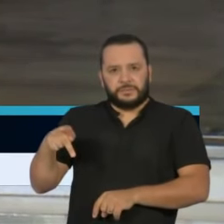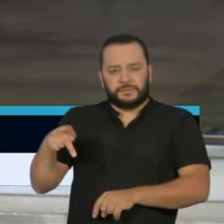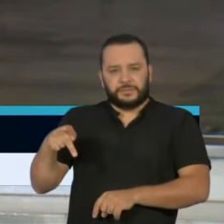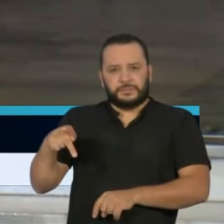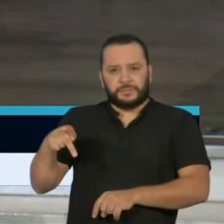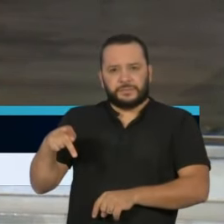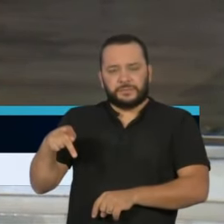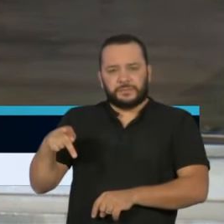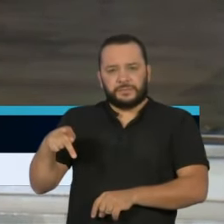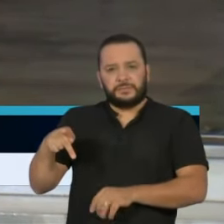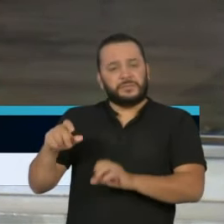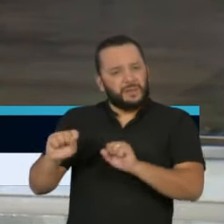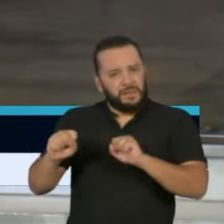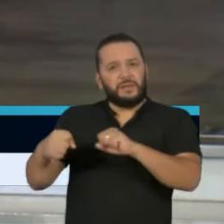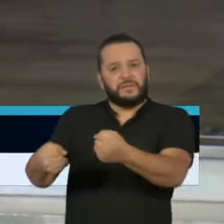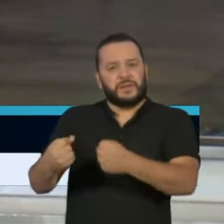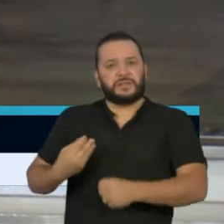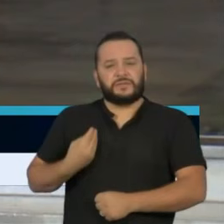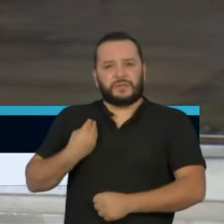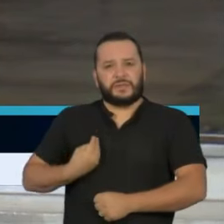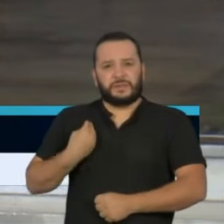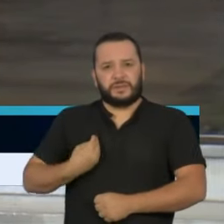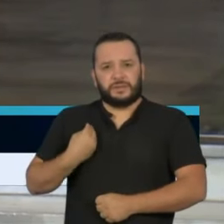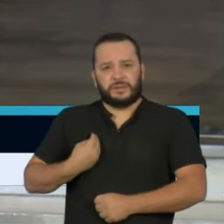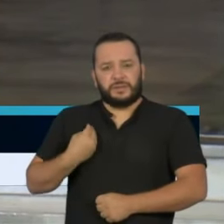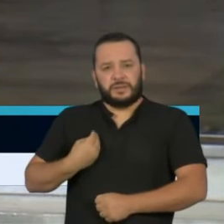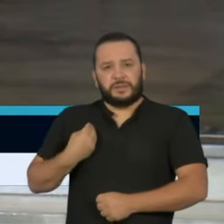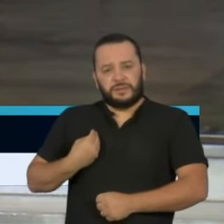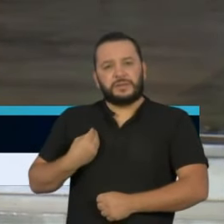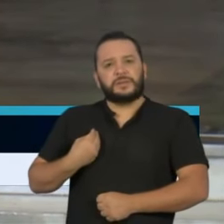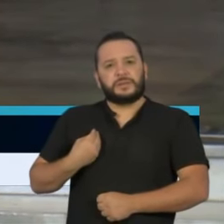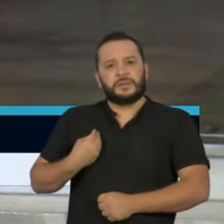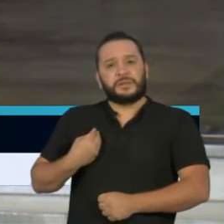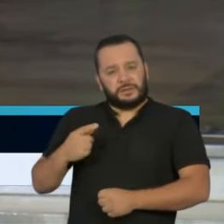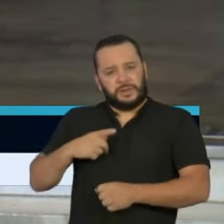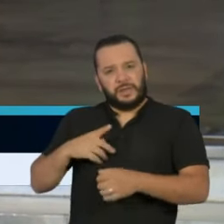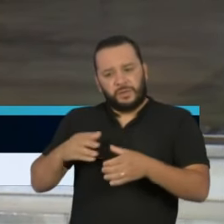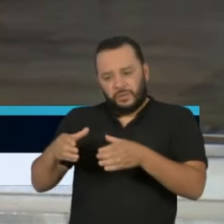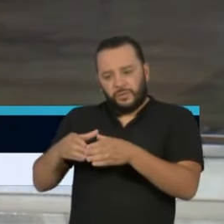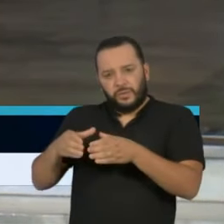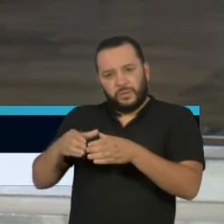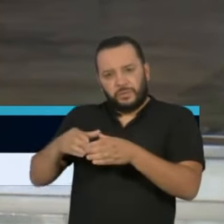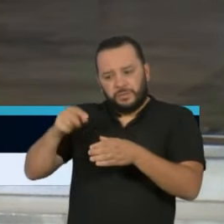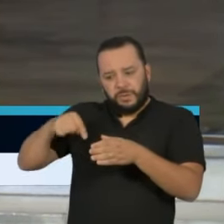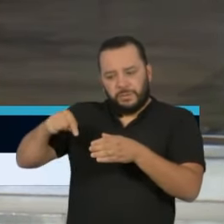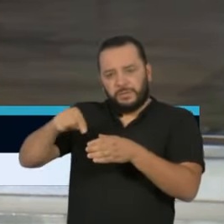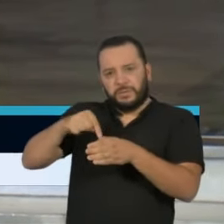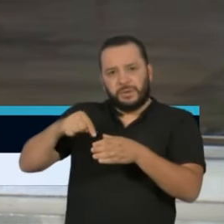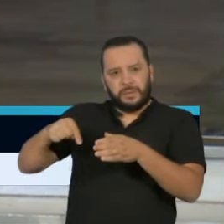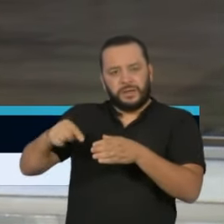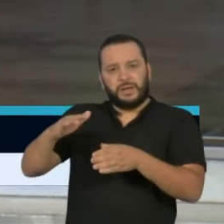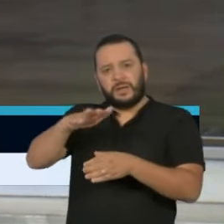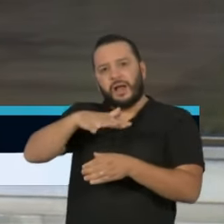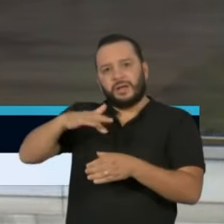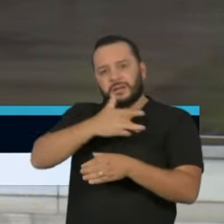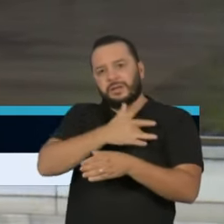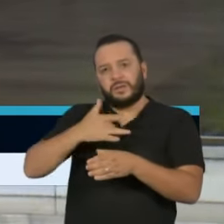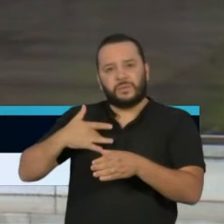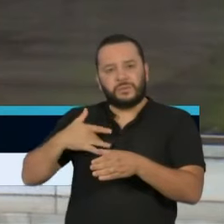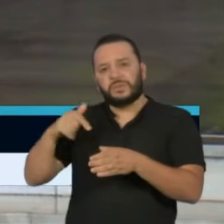que defendem a vida e que integram esse Comitê de Saúde, coordenado pelo doutor Davi Uip.